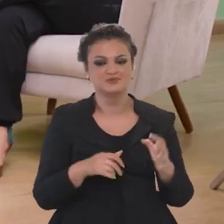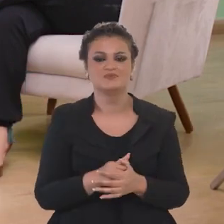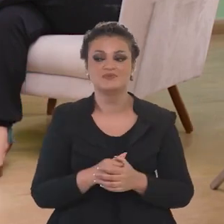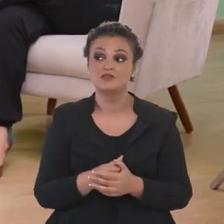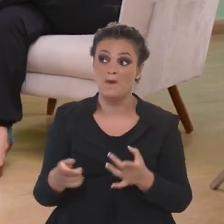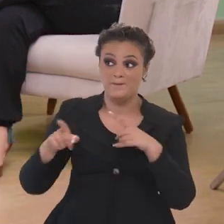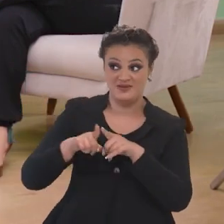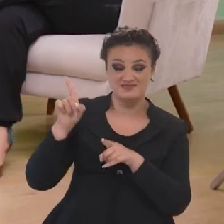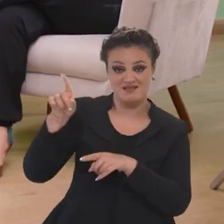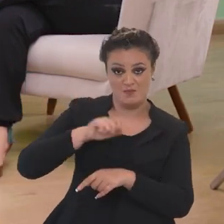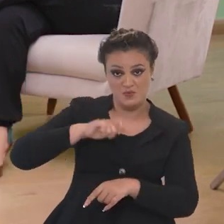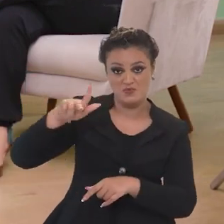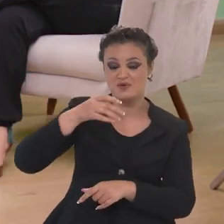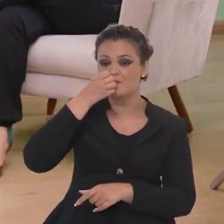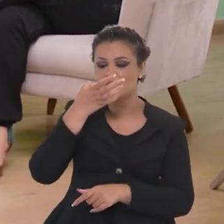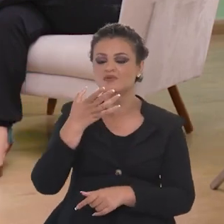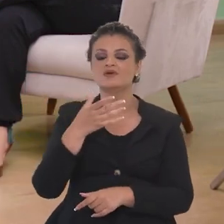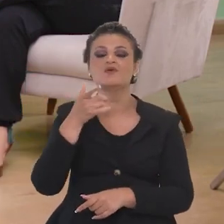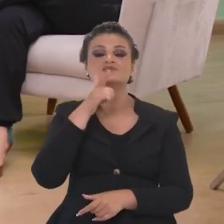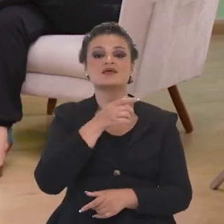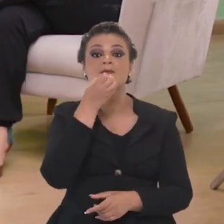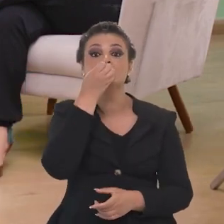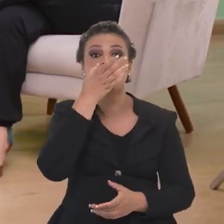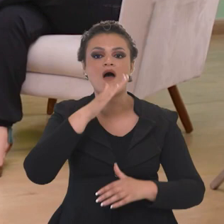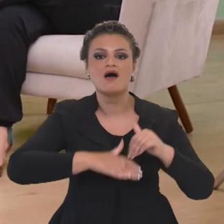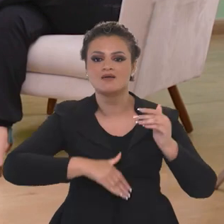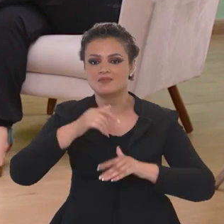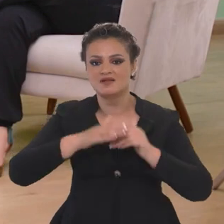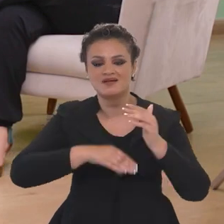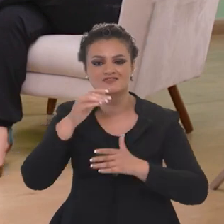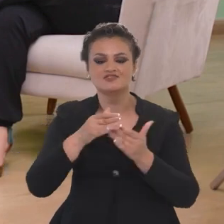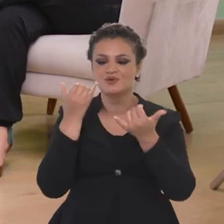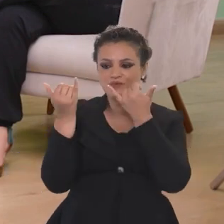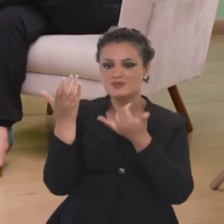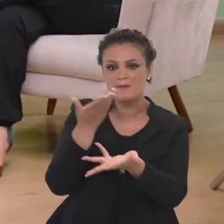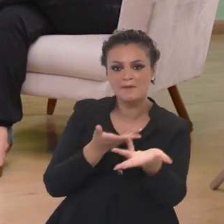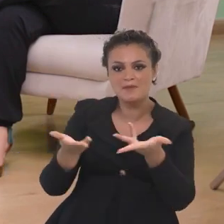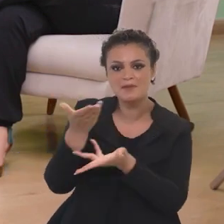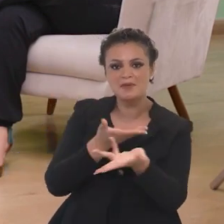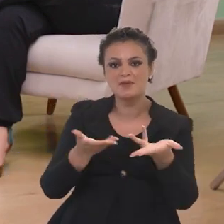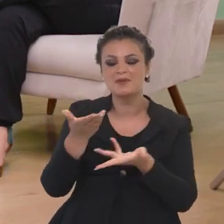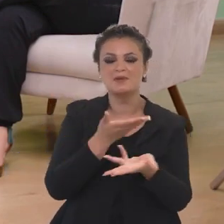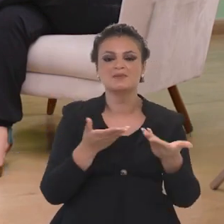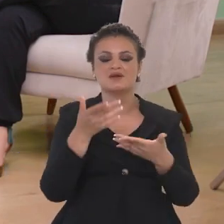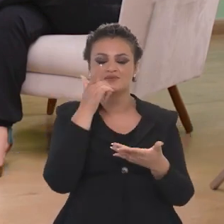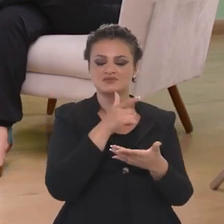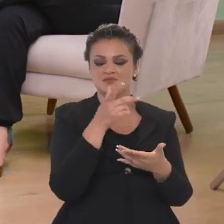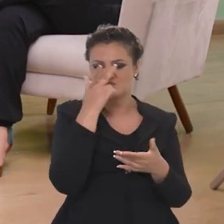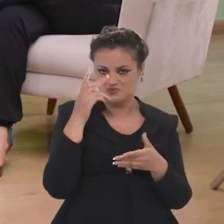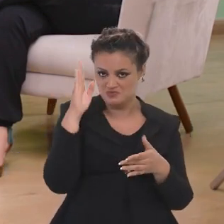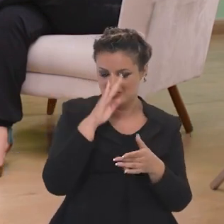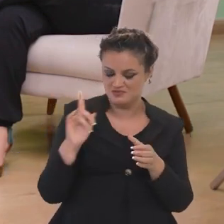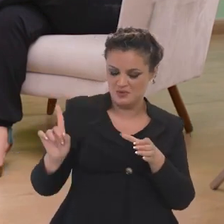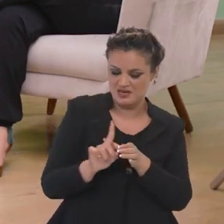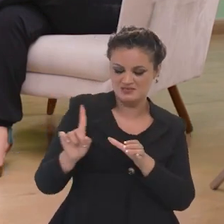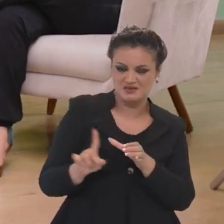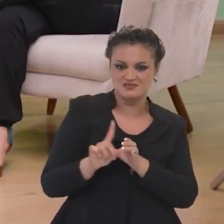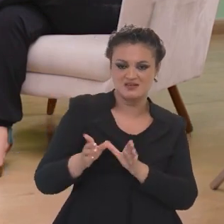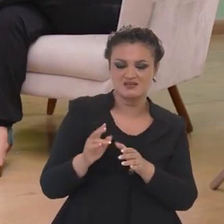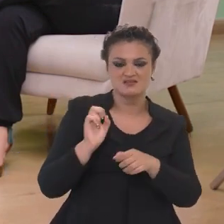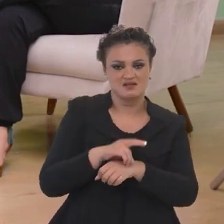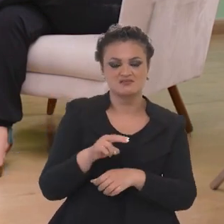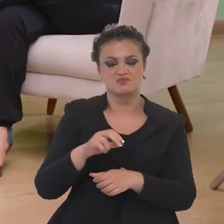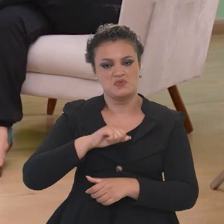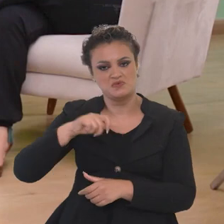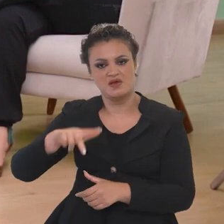E a parceria com Portugal é de boas práticas. Então a gente tem troca de informações, seja na informação e boas práticas, para aumentar o número de brasileiros que vai